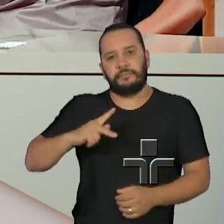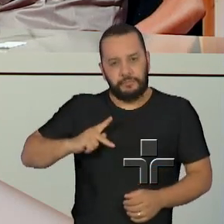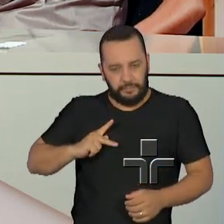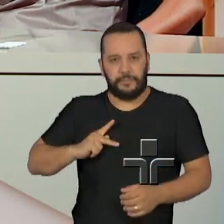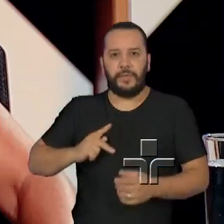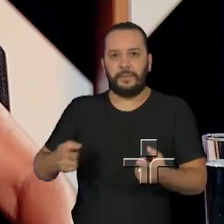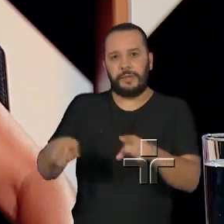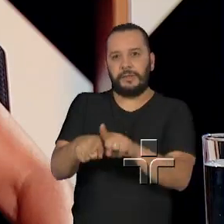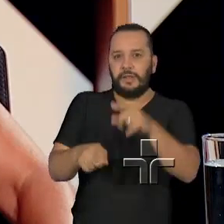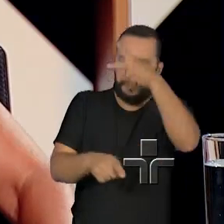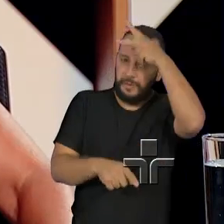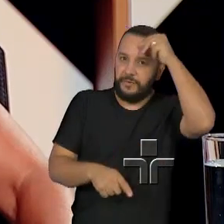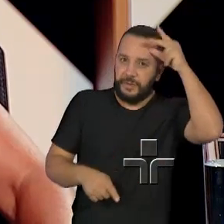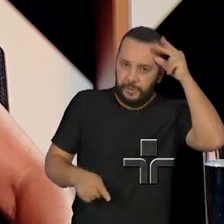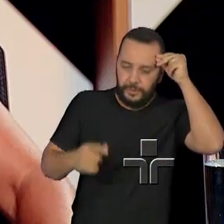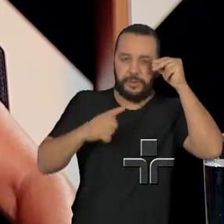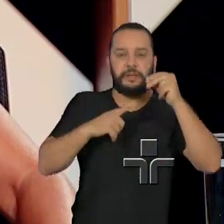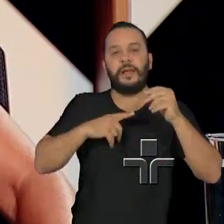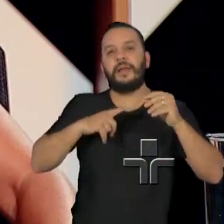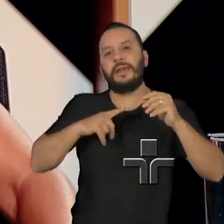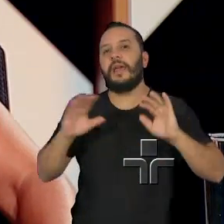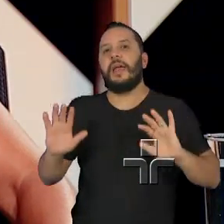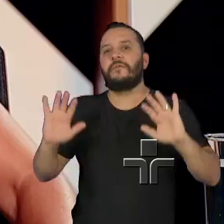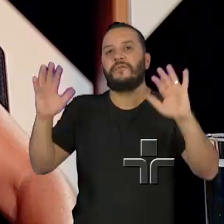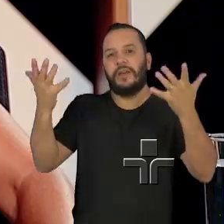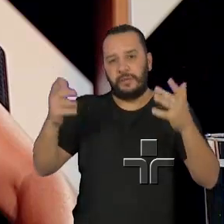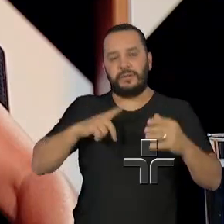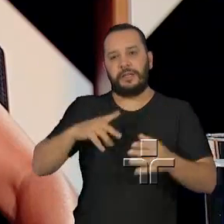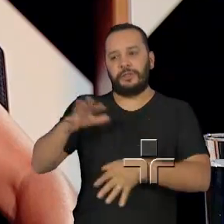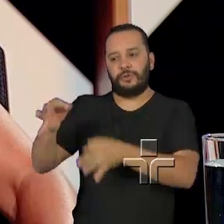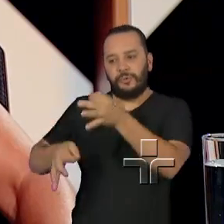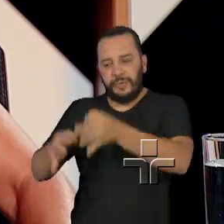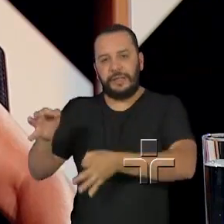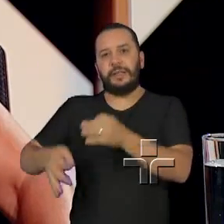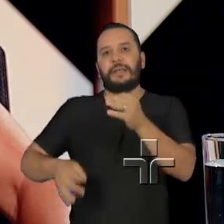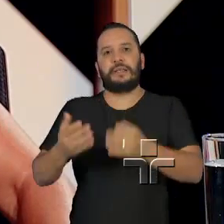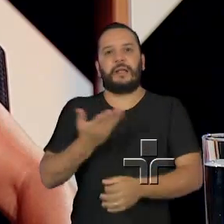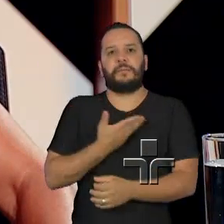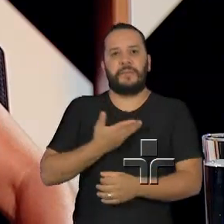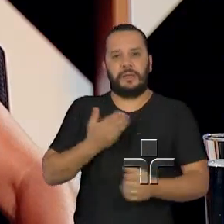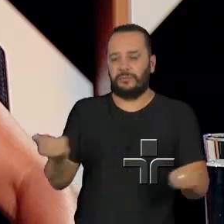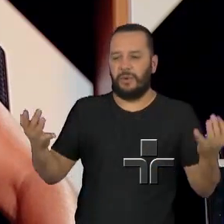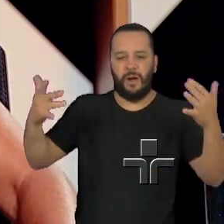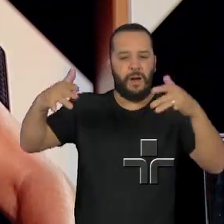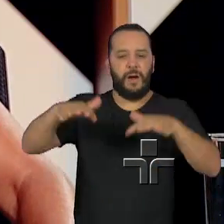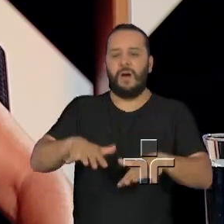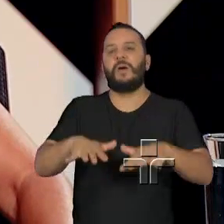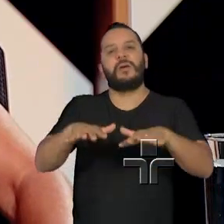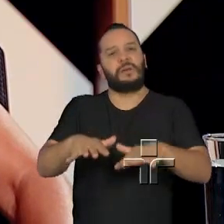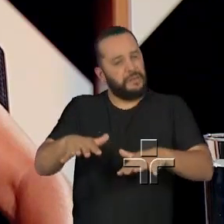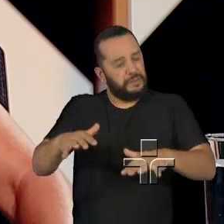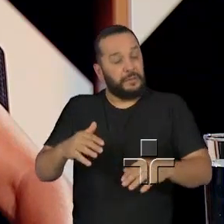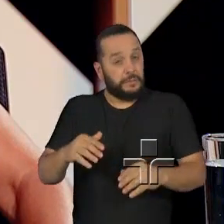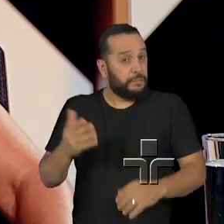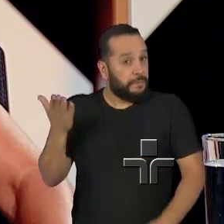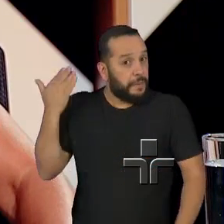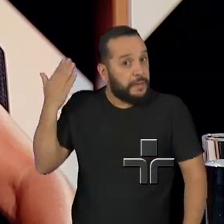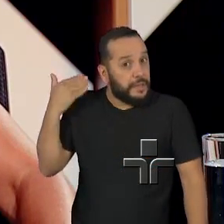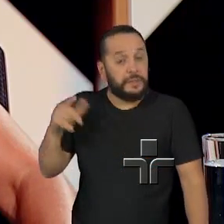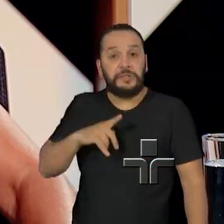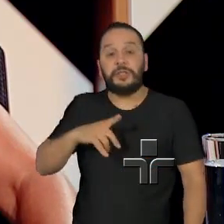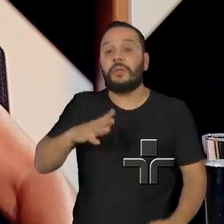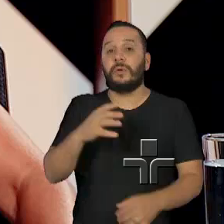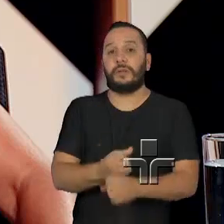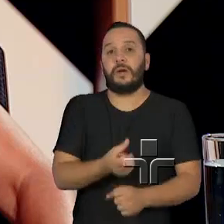Prefeitura Municipal. Colegas, valorosos, juízes e grandes expertos também estiveram lá e a gente chegou a reunir no último evento